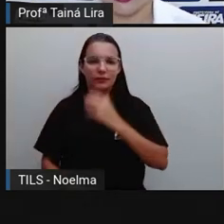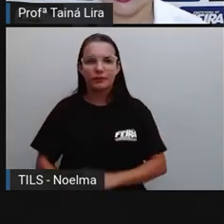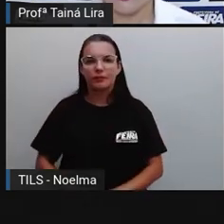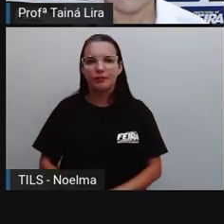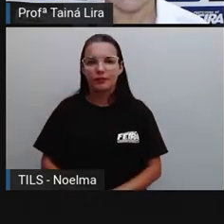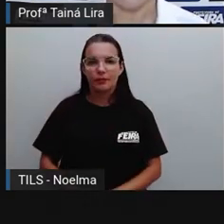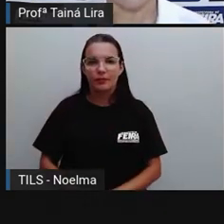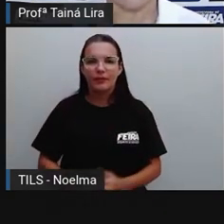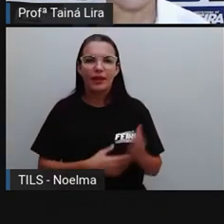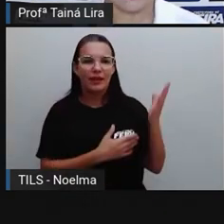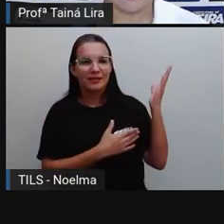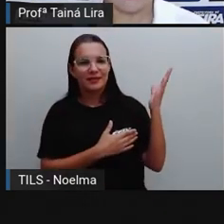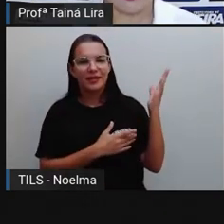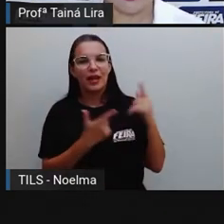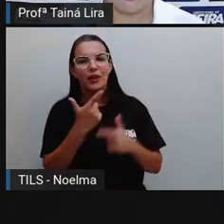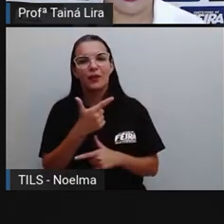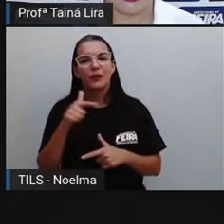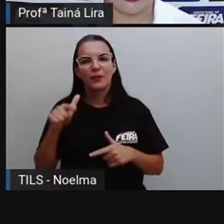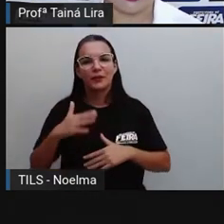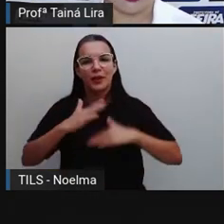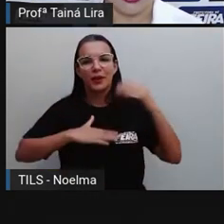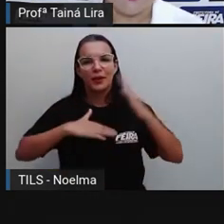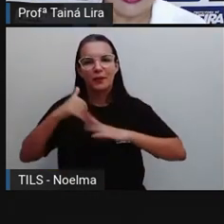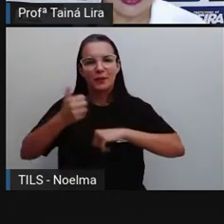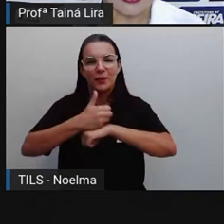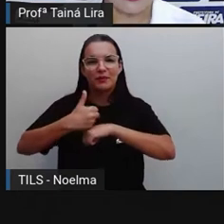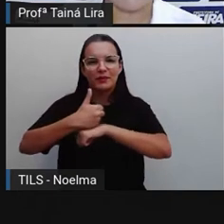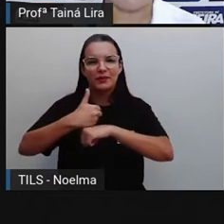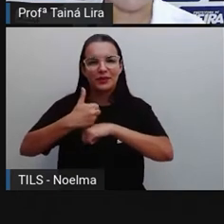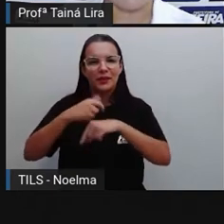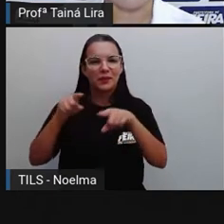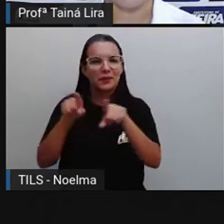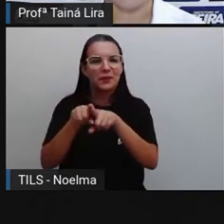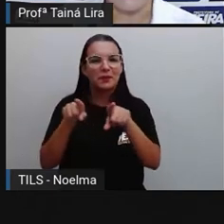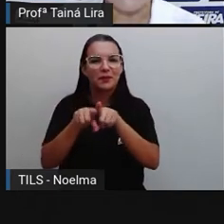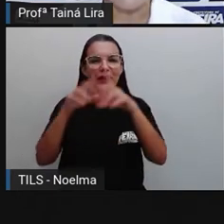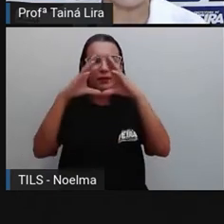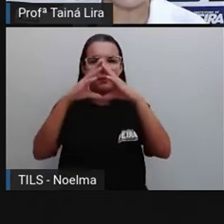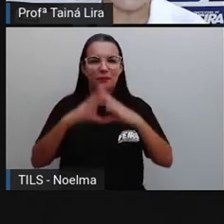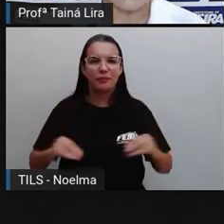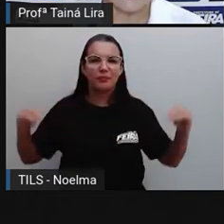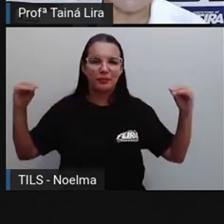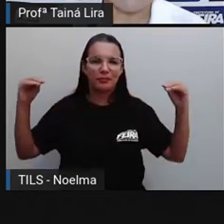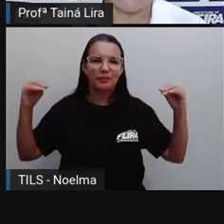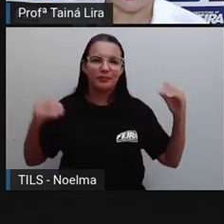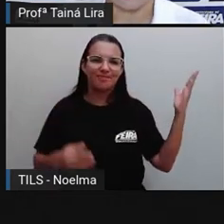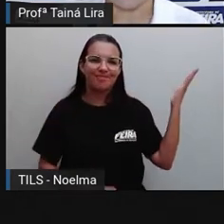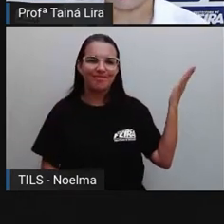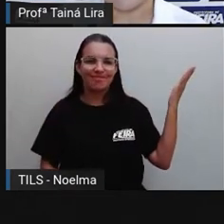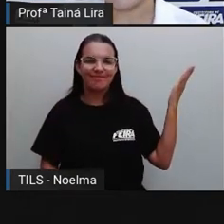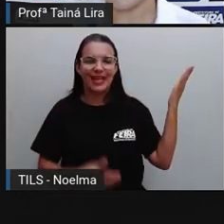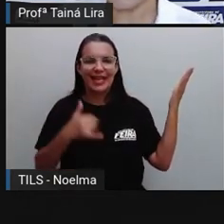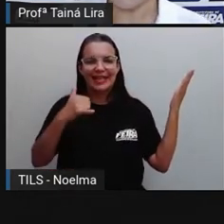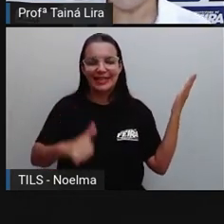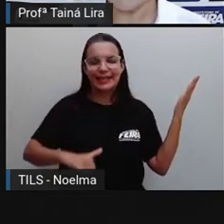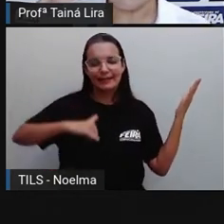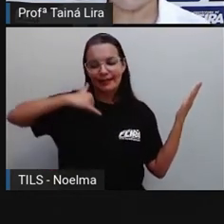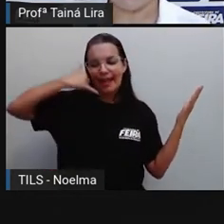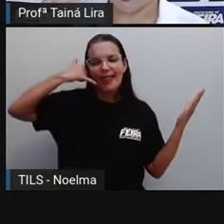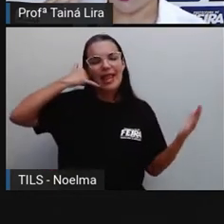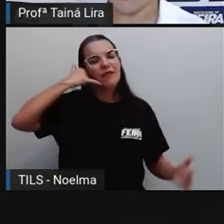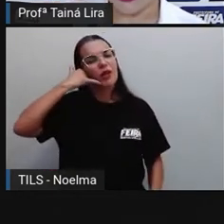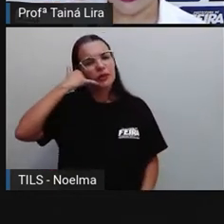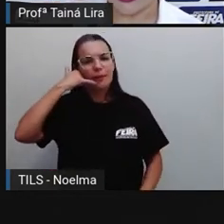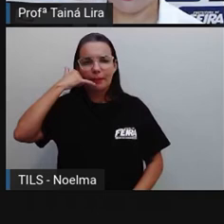tá? Outra profissão aqui, ó, é a profissão de telefonista. Como